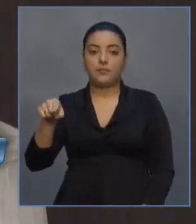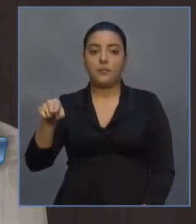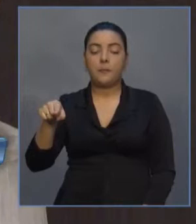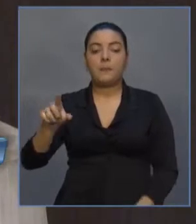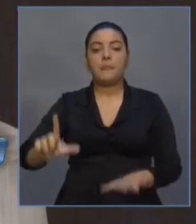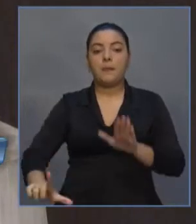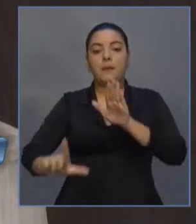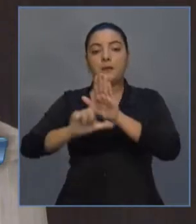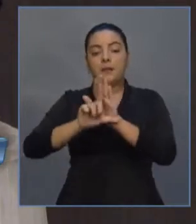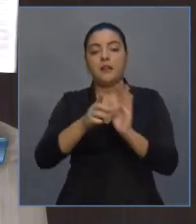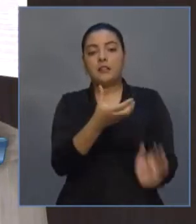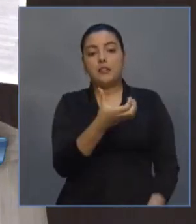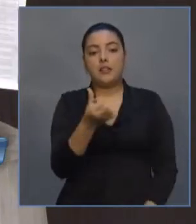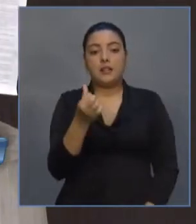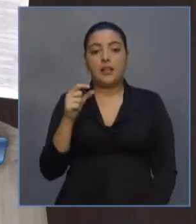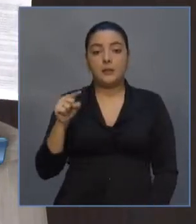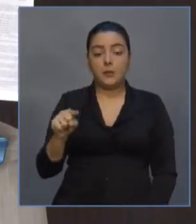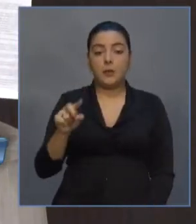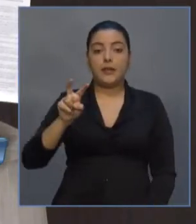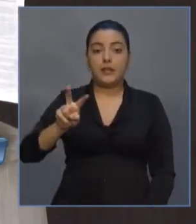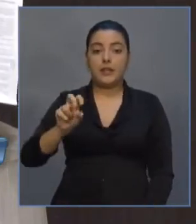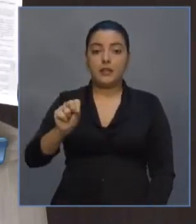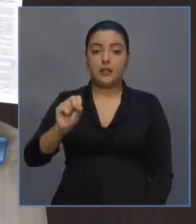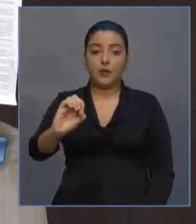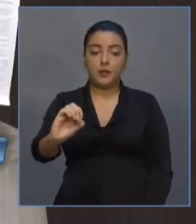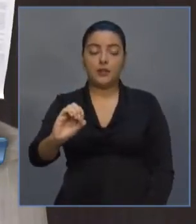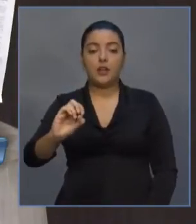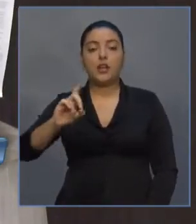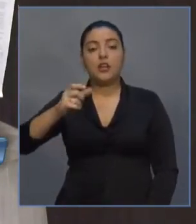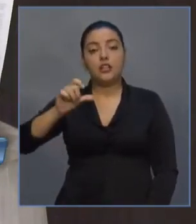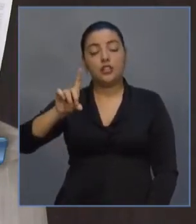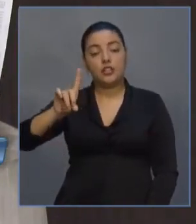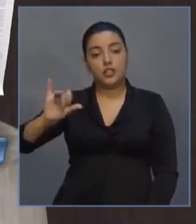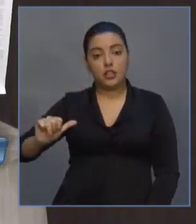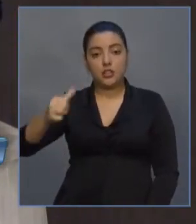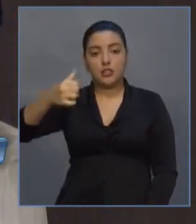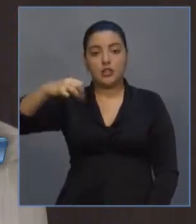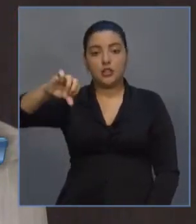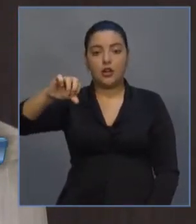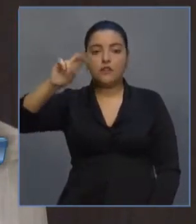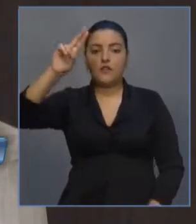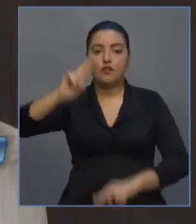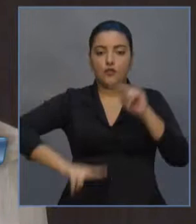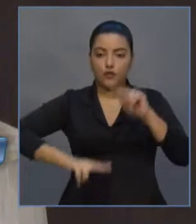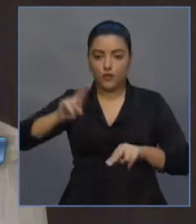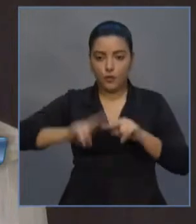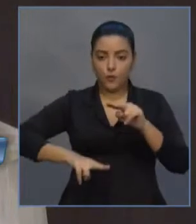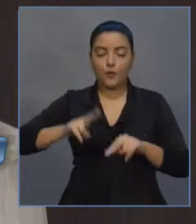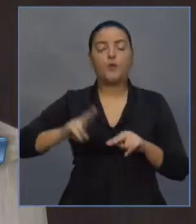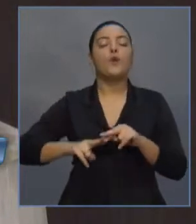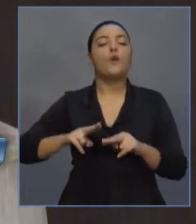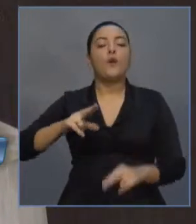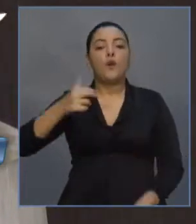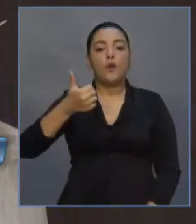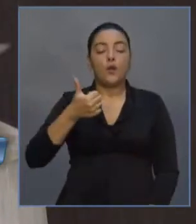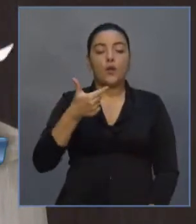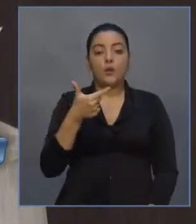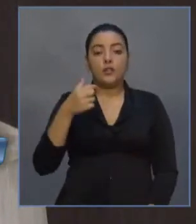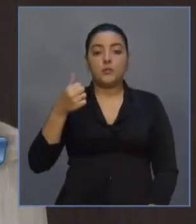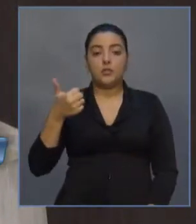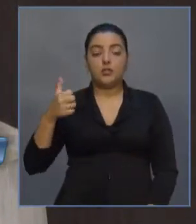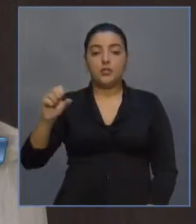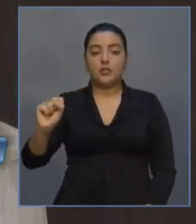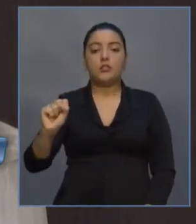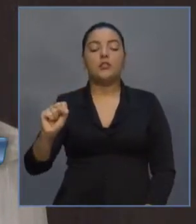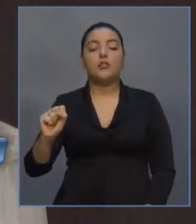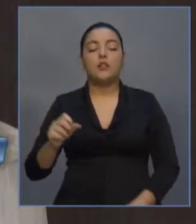a Lei 16.580, do dia 19 de junho de 2018. Está aqui a lei. É a lei das subvenções